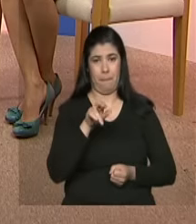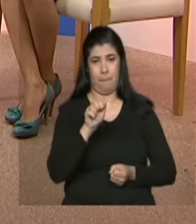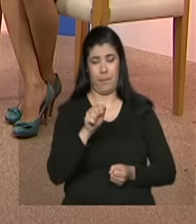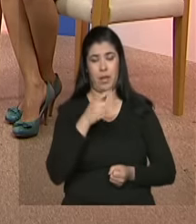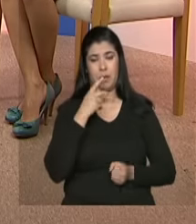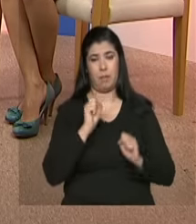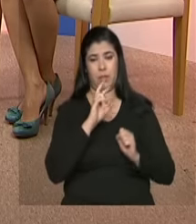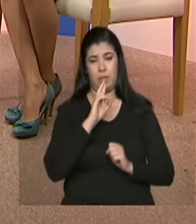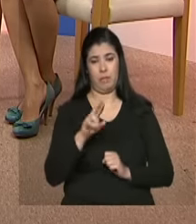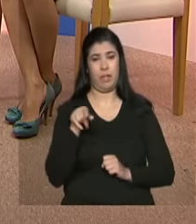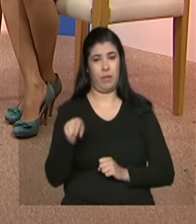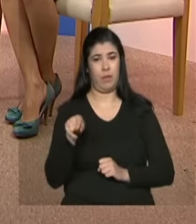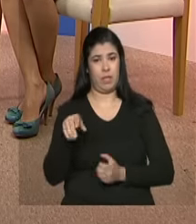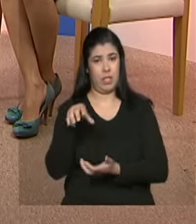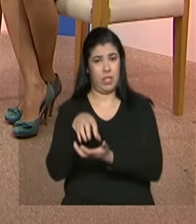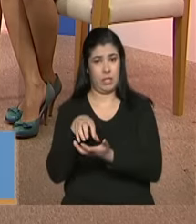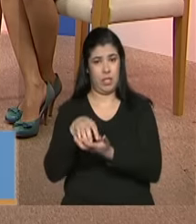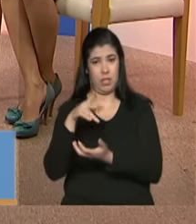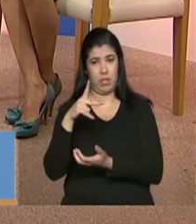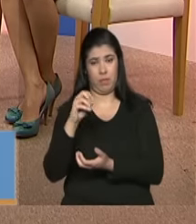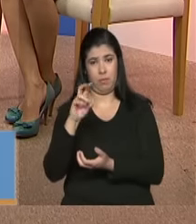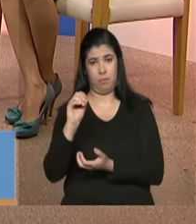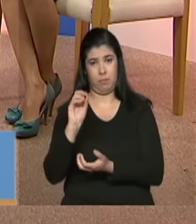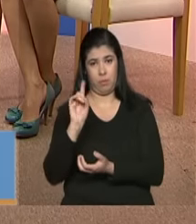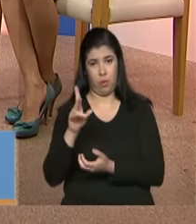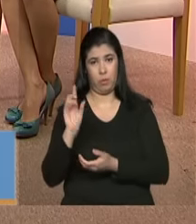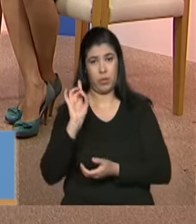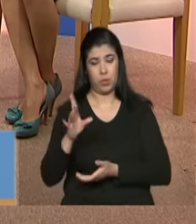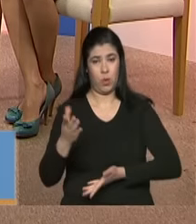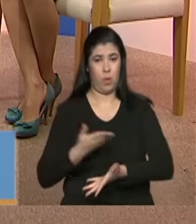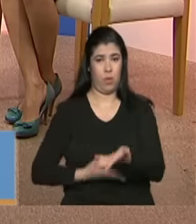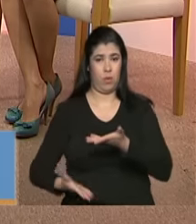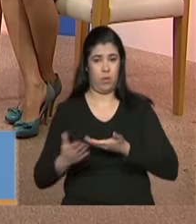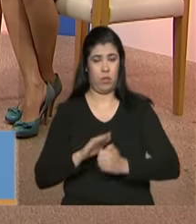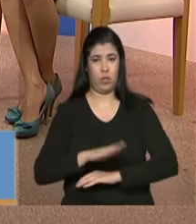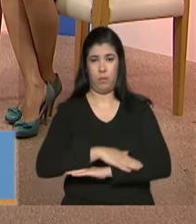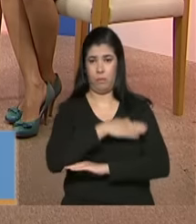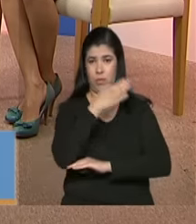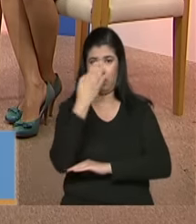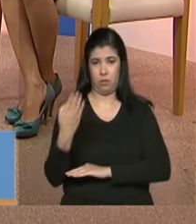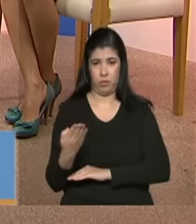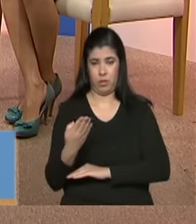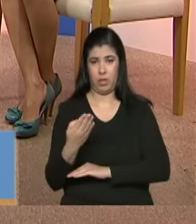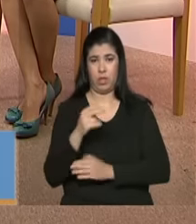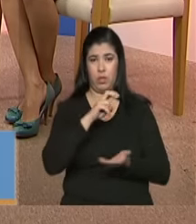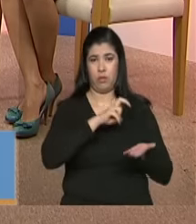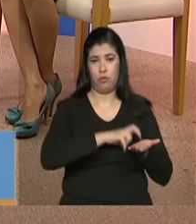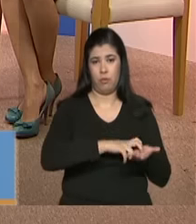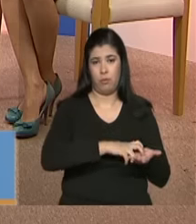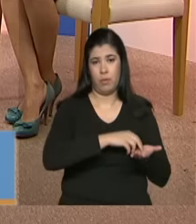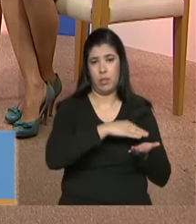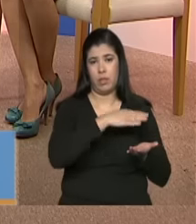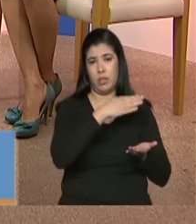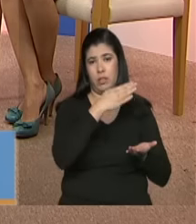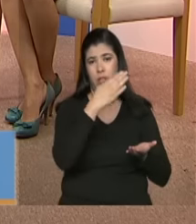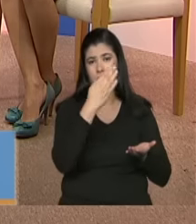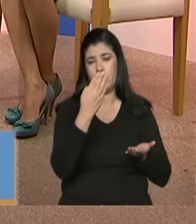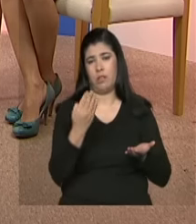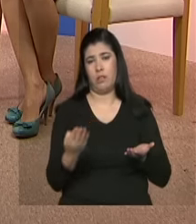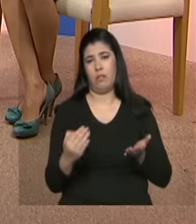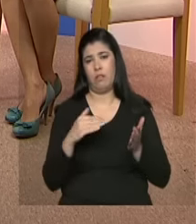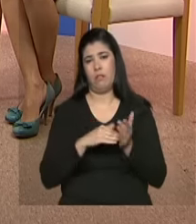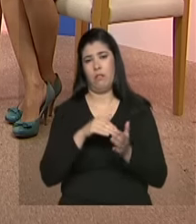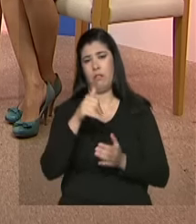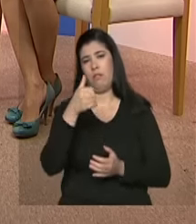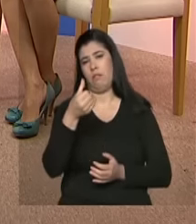também o centro pop ele funciona durante o dia então ele tem um horário estabelecido de manhã em torno das 8 horas até